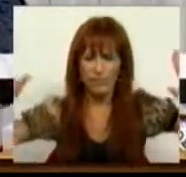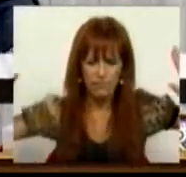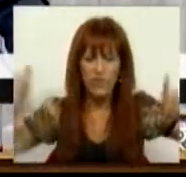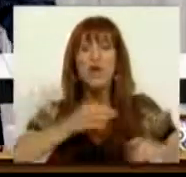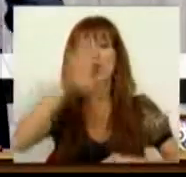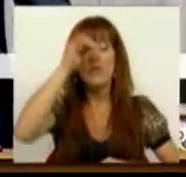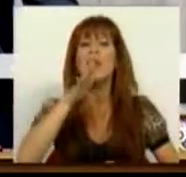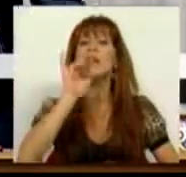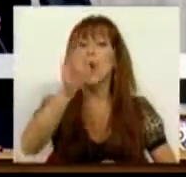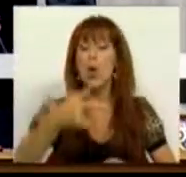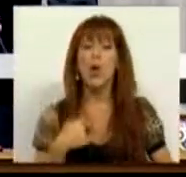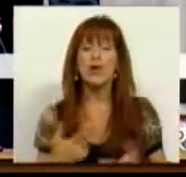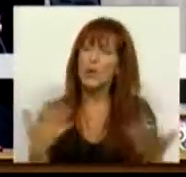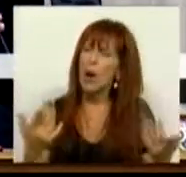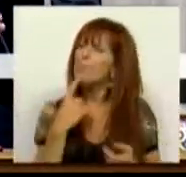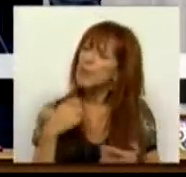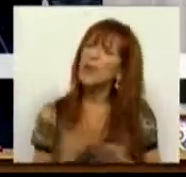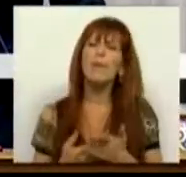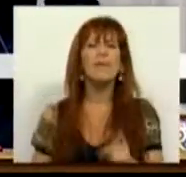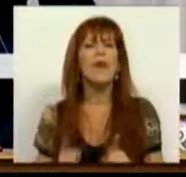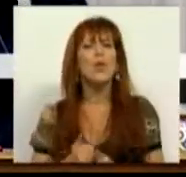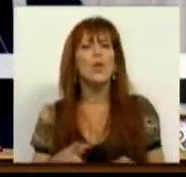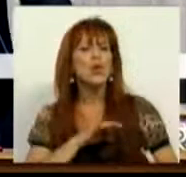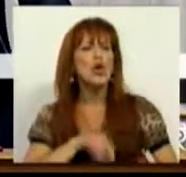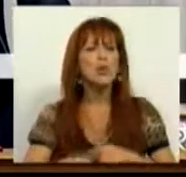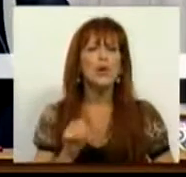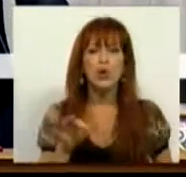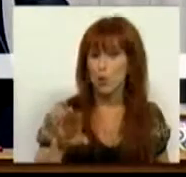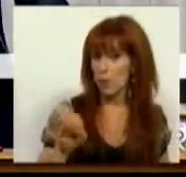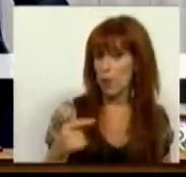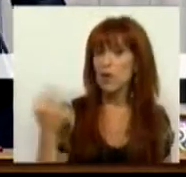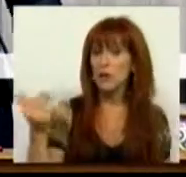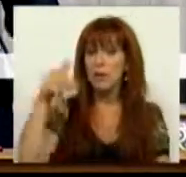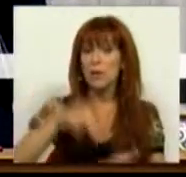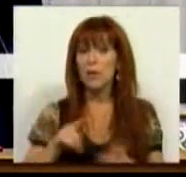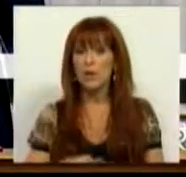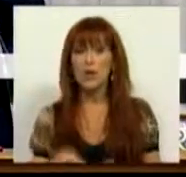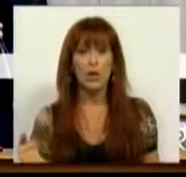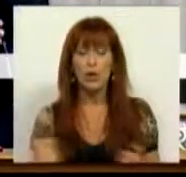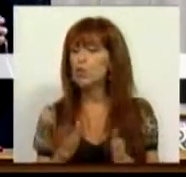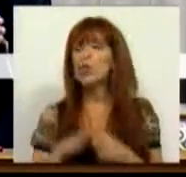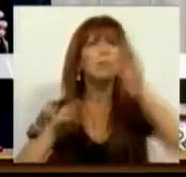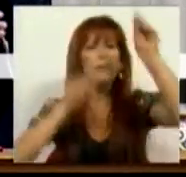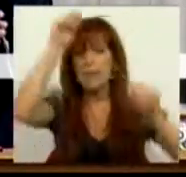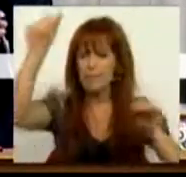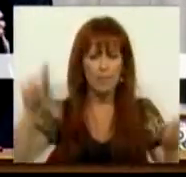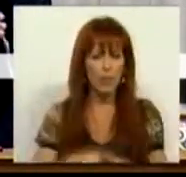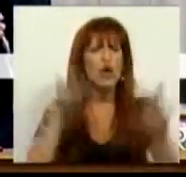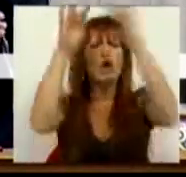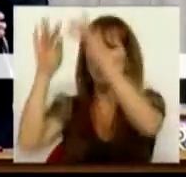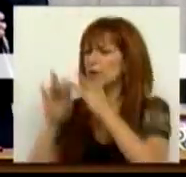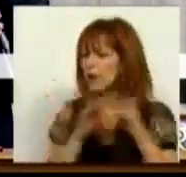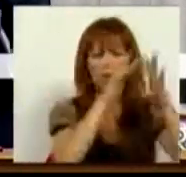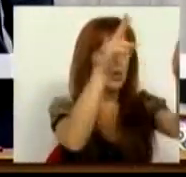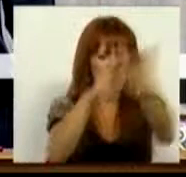Ministro, dizer-lhe o seguinte e fazer-lhe uma pergunta. Os deputados do Partido Socialista estiveram, em todos os distritos, em contacto